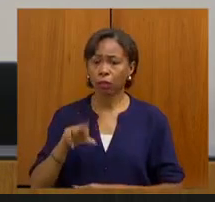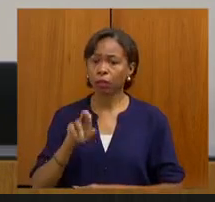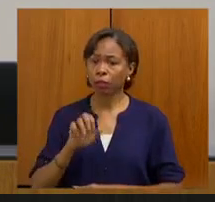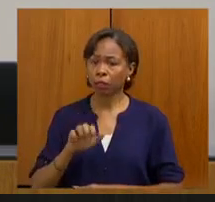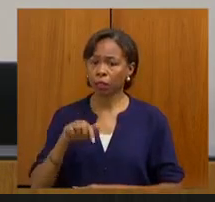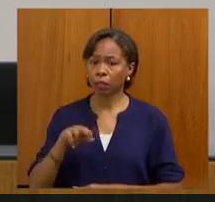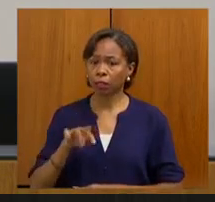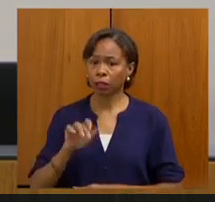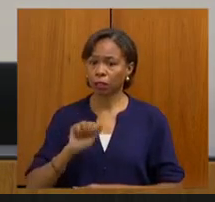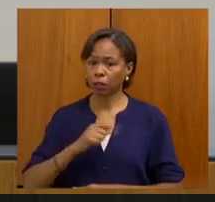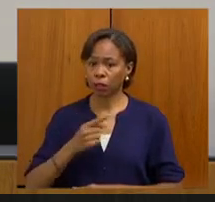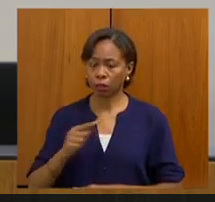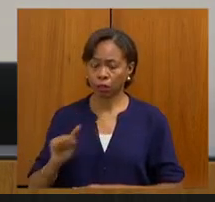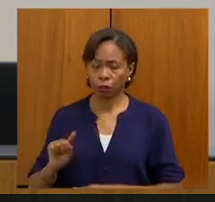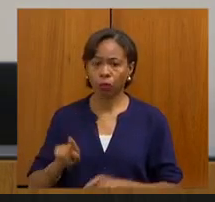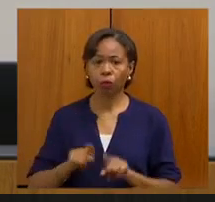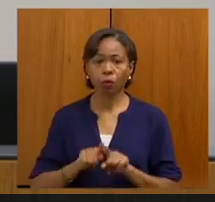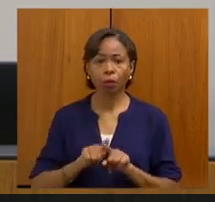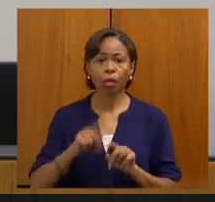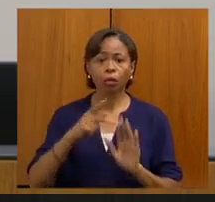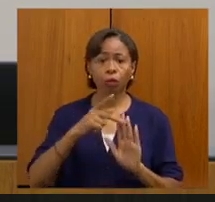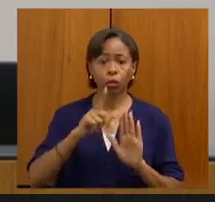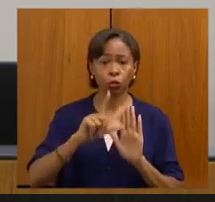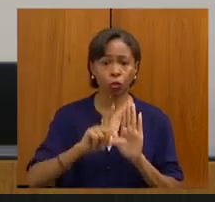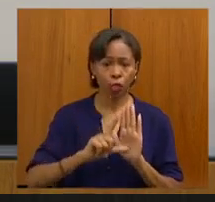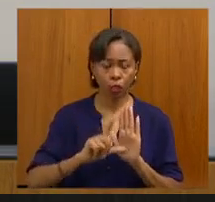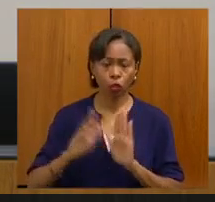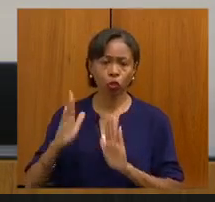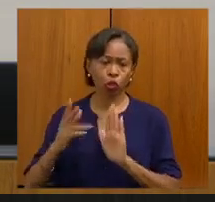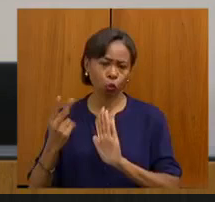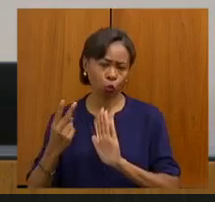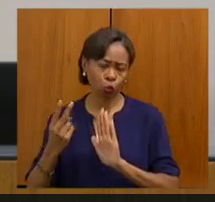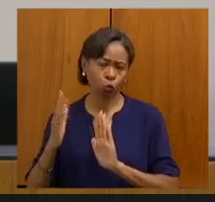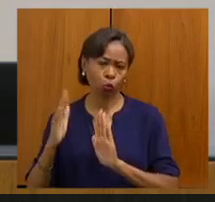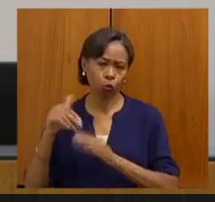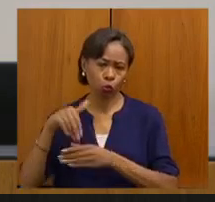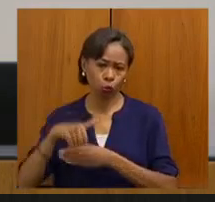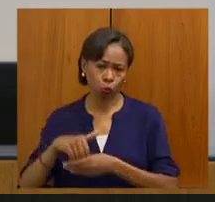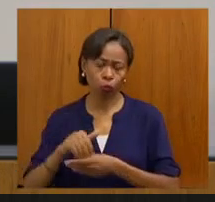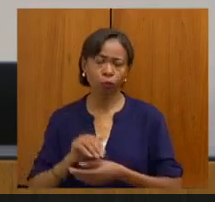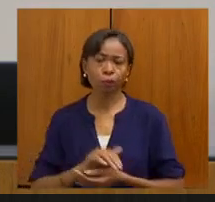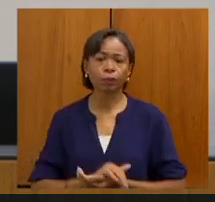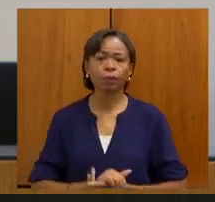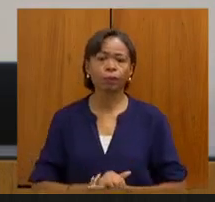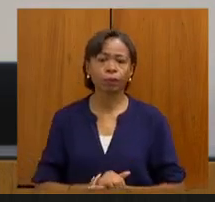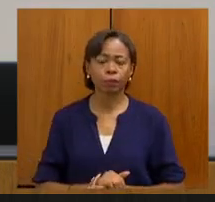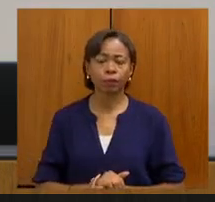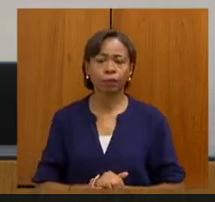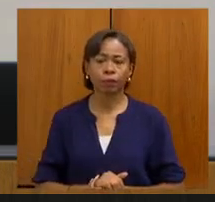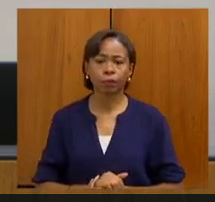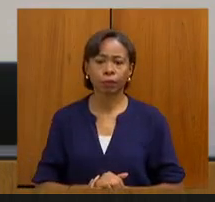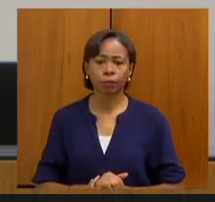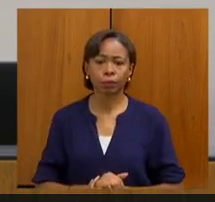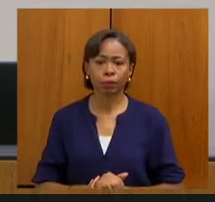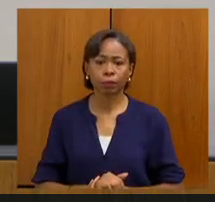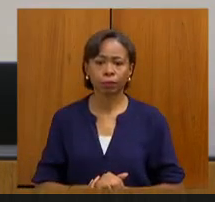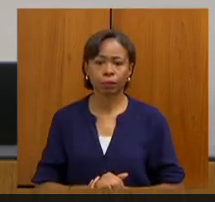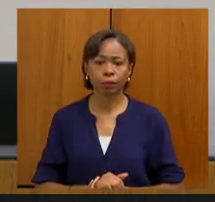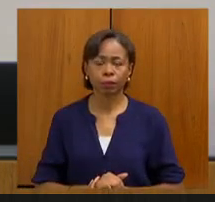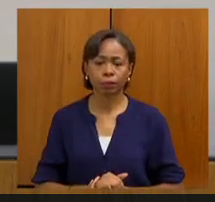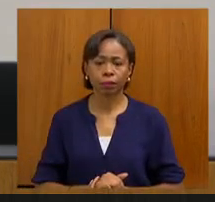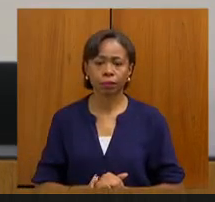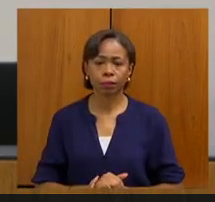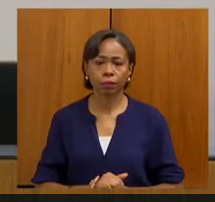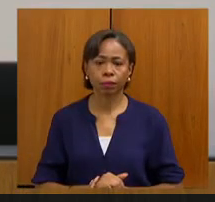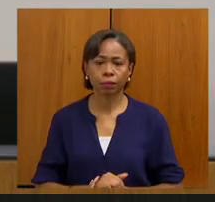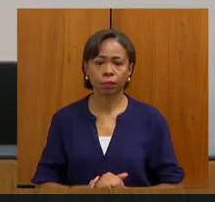Projeto de leis nº 112, 2019, no segundo turno, 2.681, 2015 e 2.401, 2021,